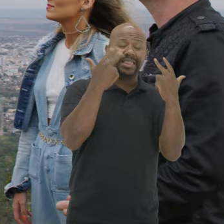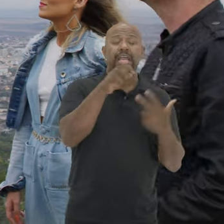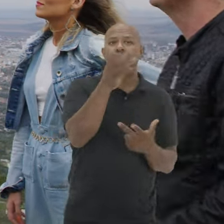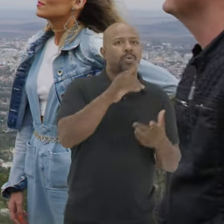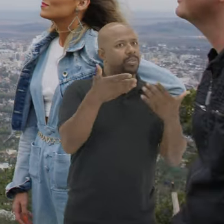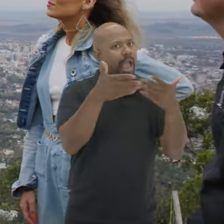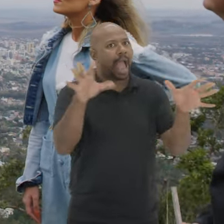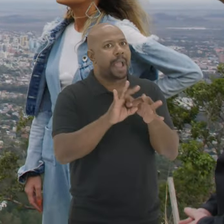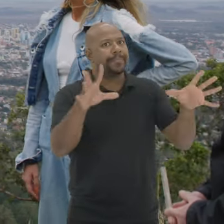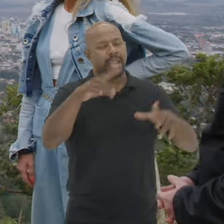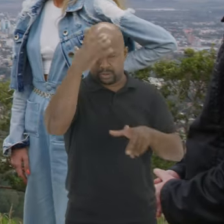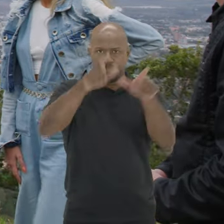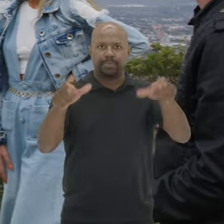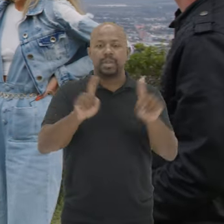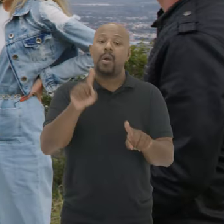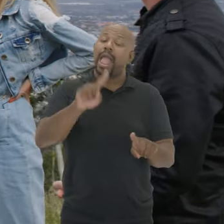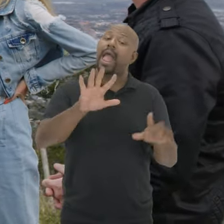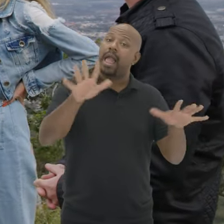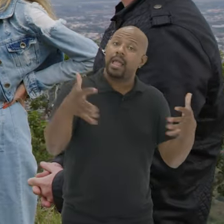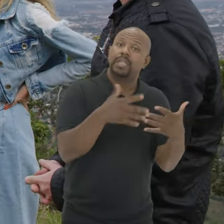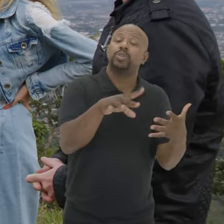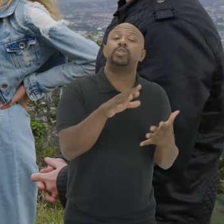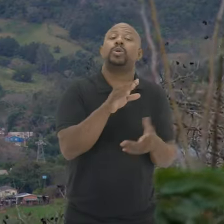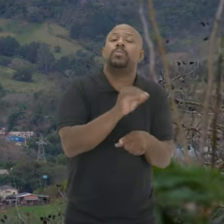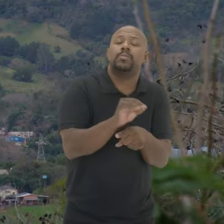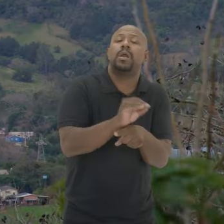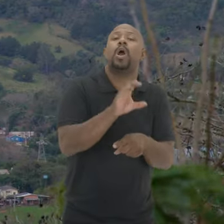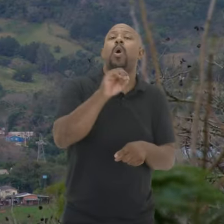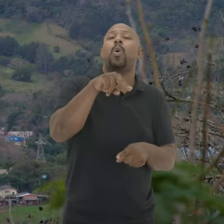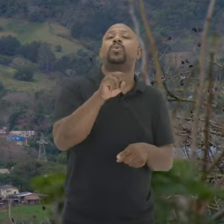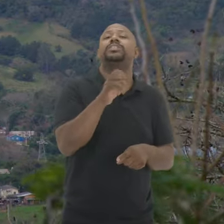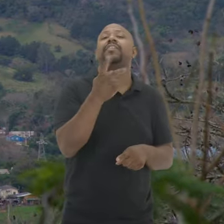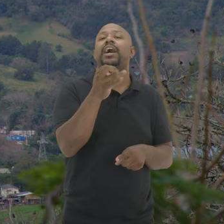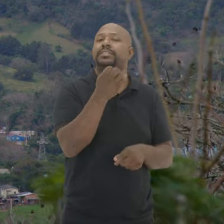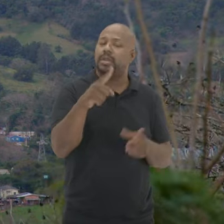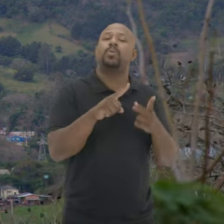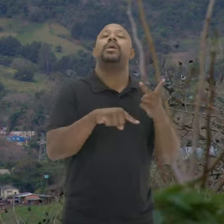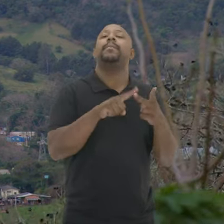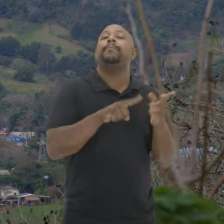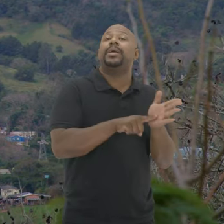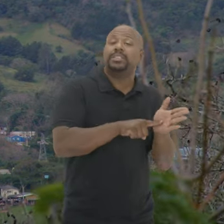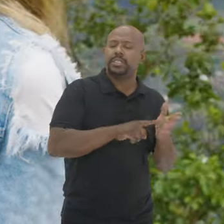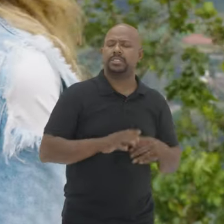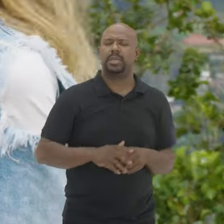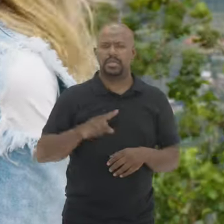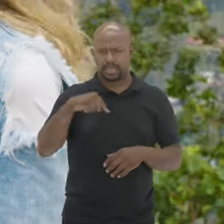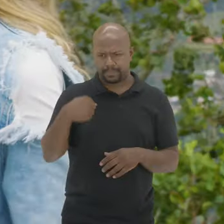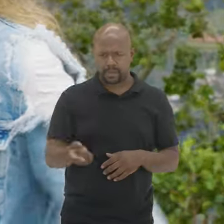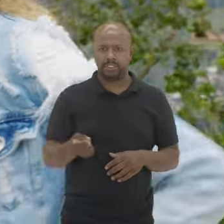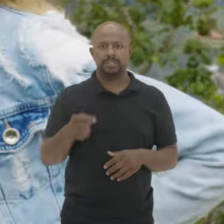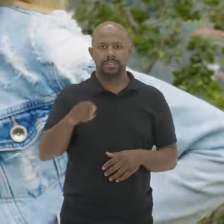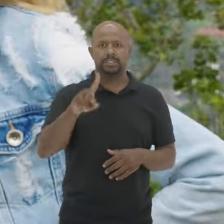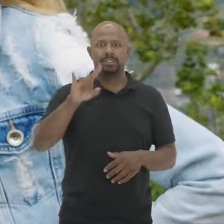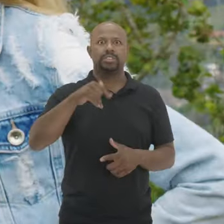Morros Ele ainda não está Aberto ao público Ele é ainda Uma unidade De conservação E é uma unidade De pesquisa E